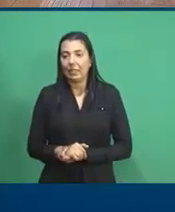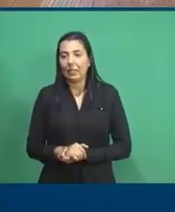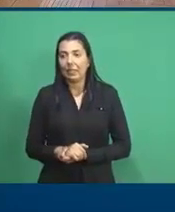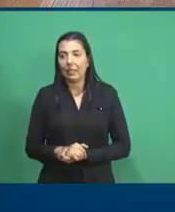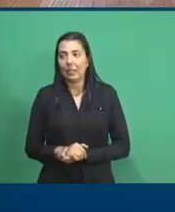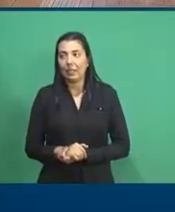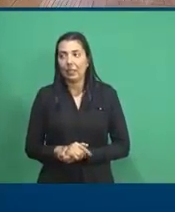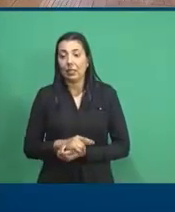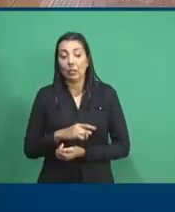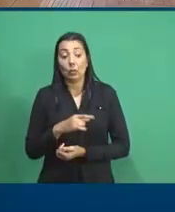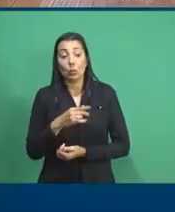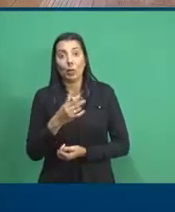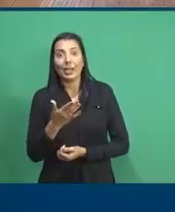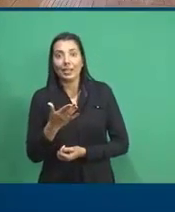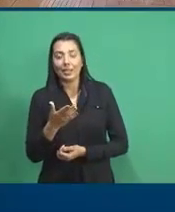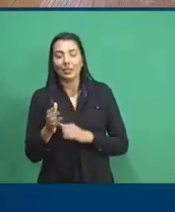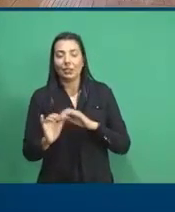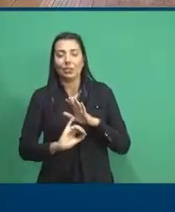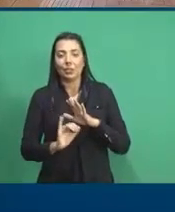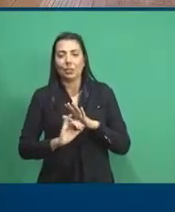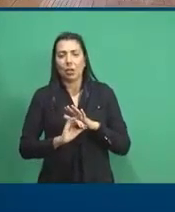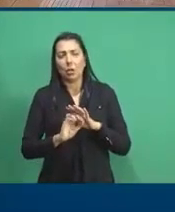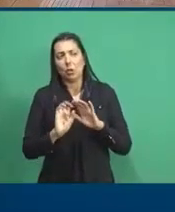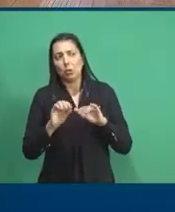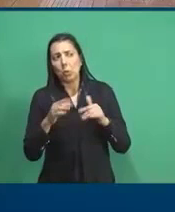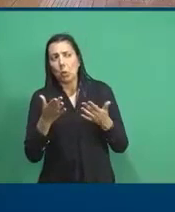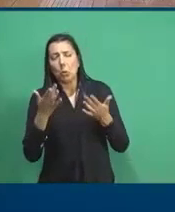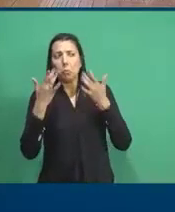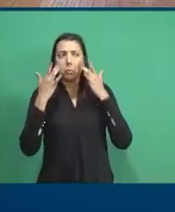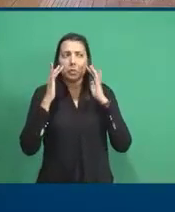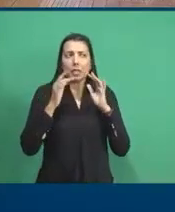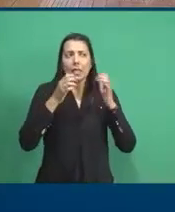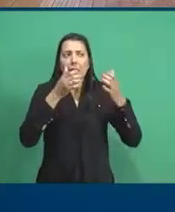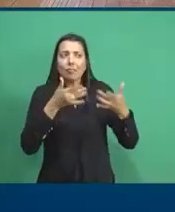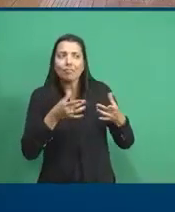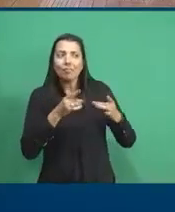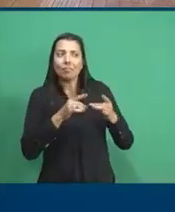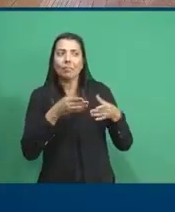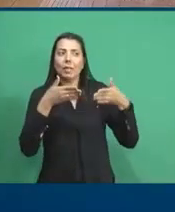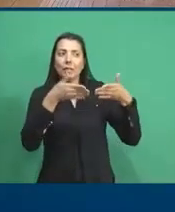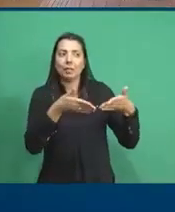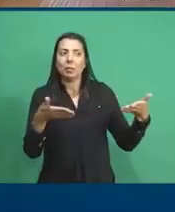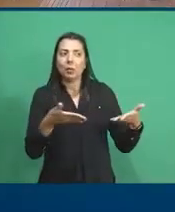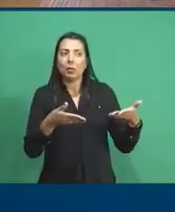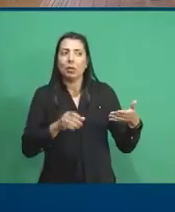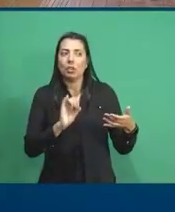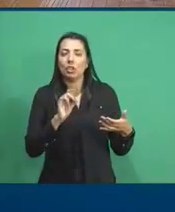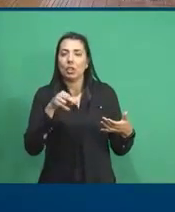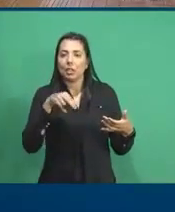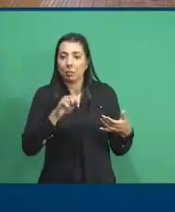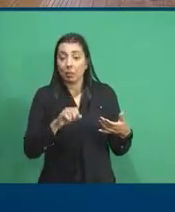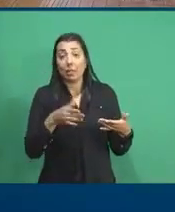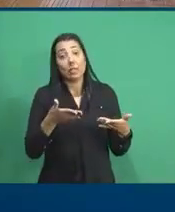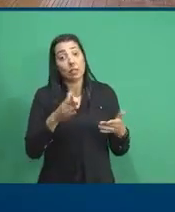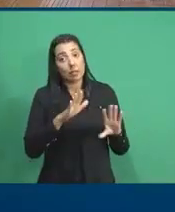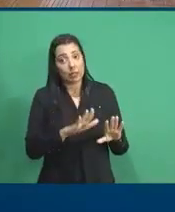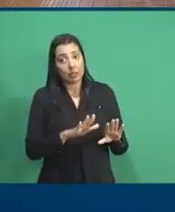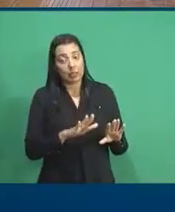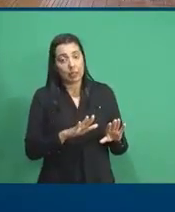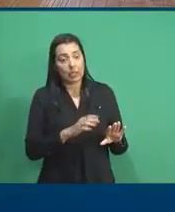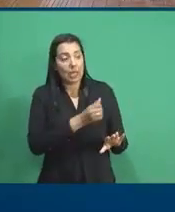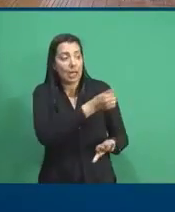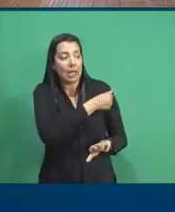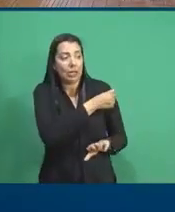Quantas instituições ou braços ou núcleos fazem parte do IMPA hoje? Então, assim, quanto a